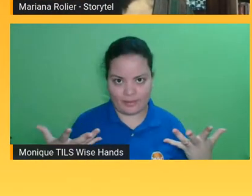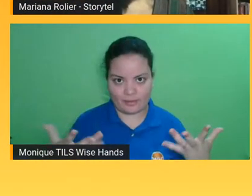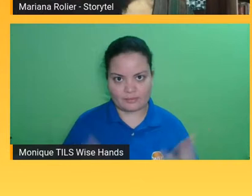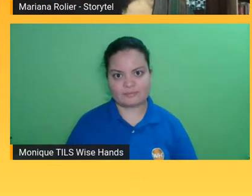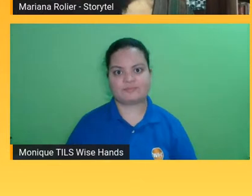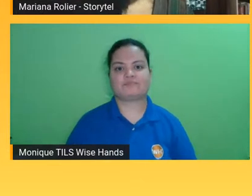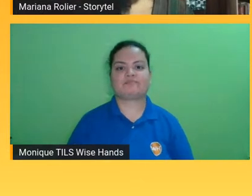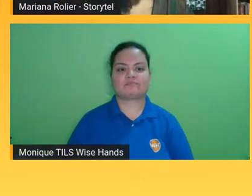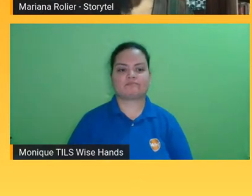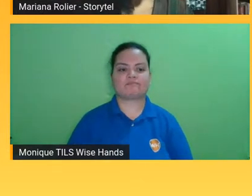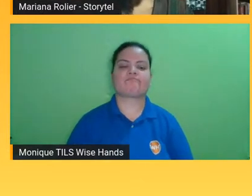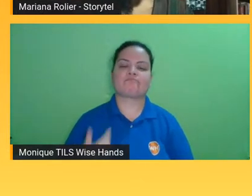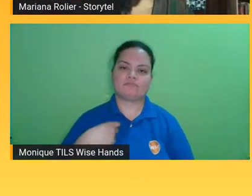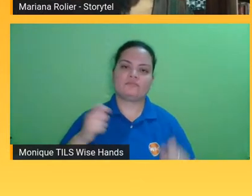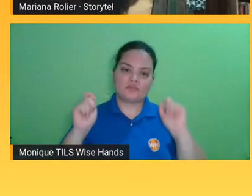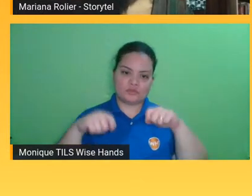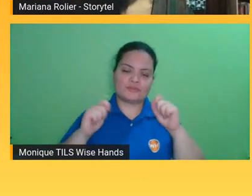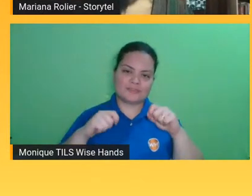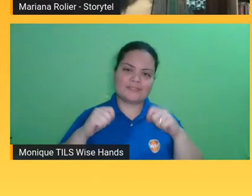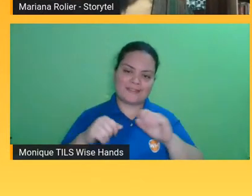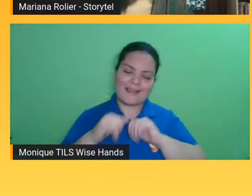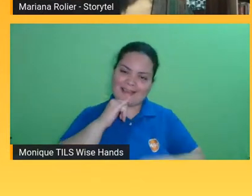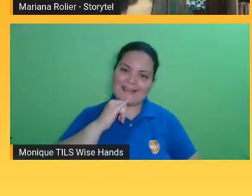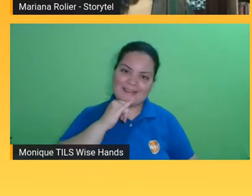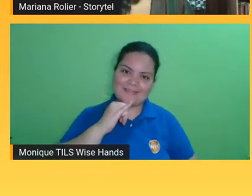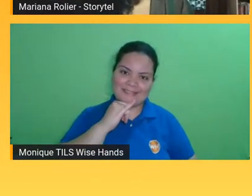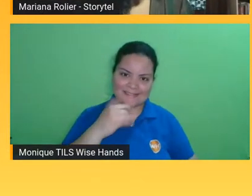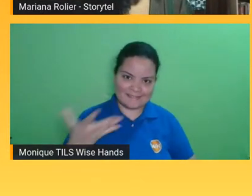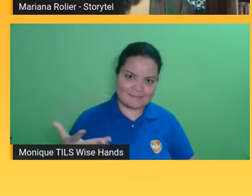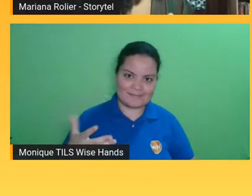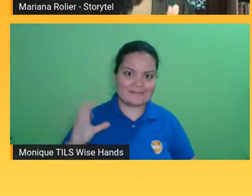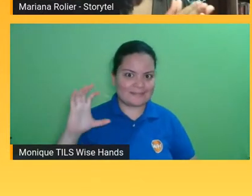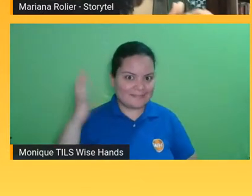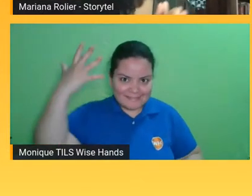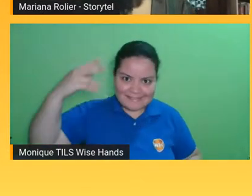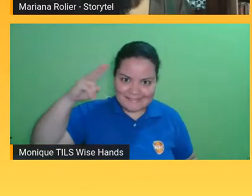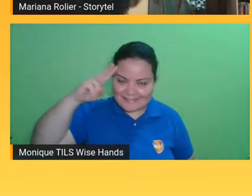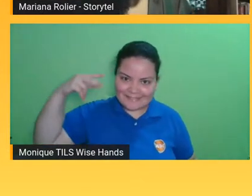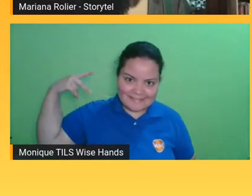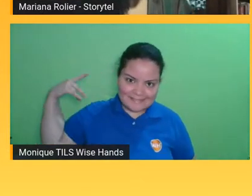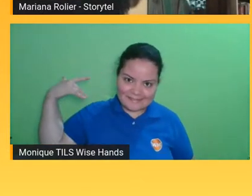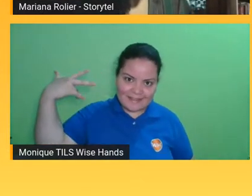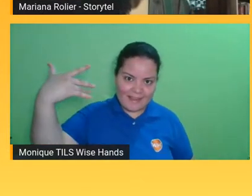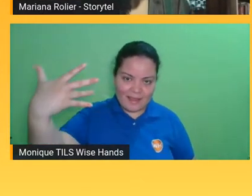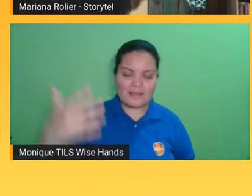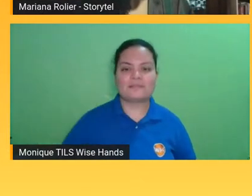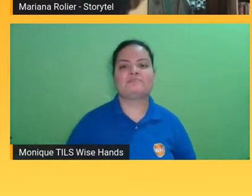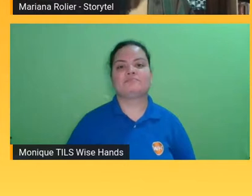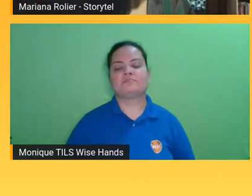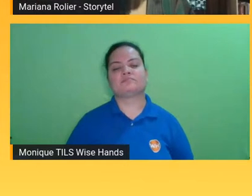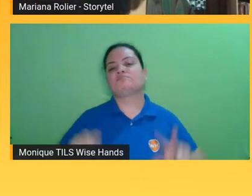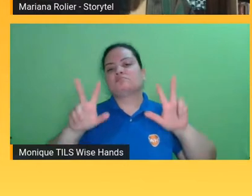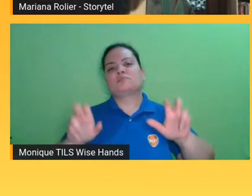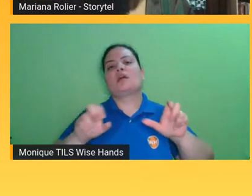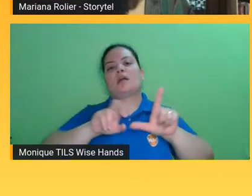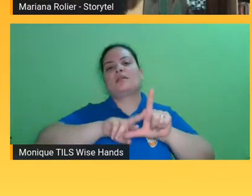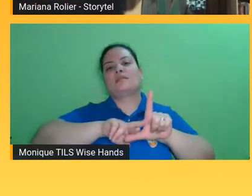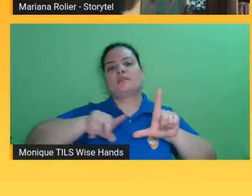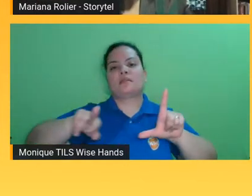grande disso porque está acontecendo na Storytel primeiro assim é transmídia porque a Storytel